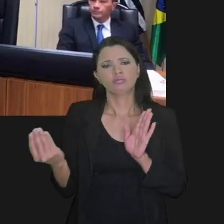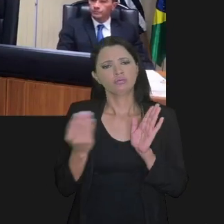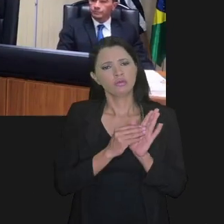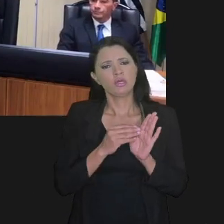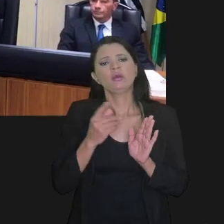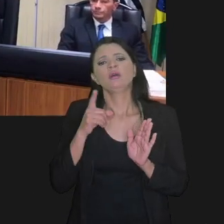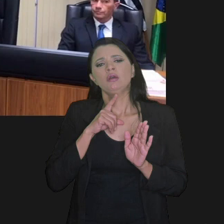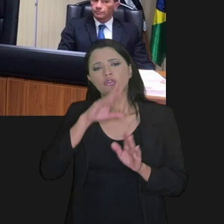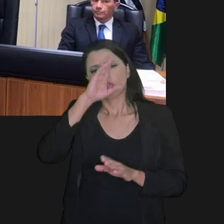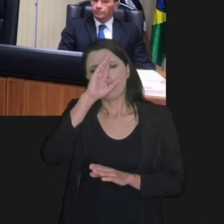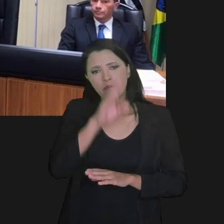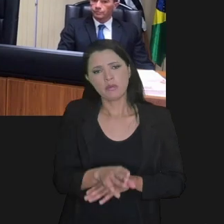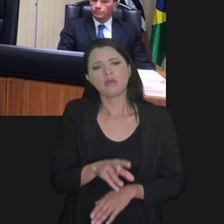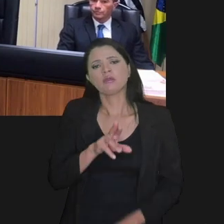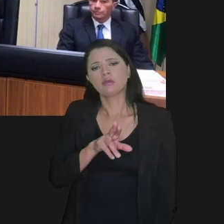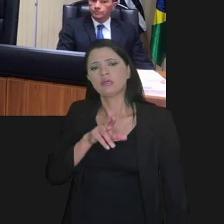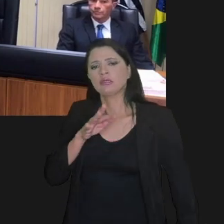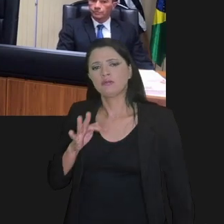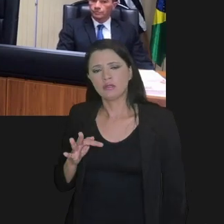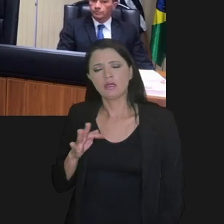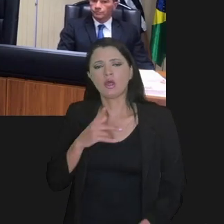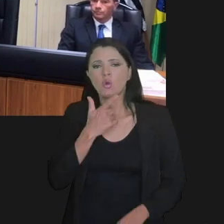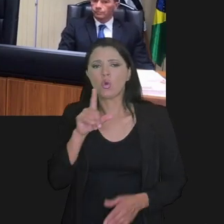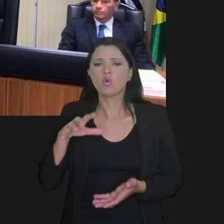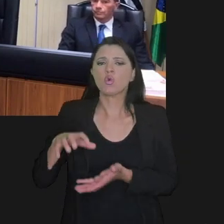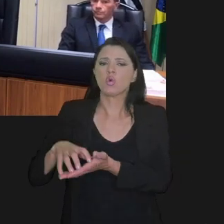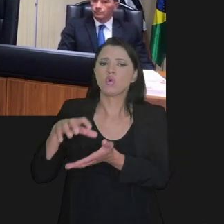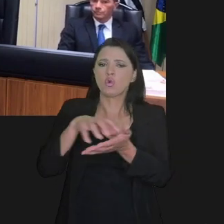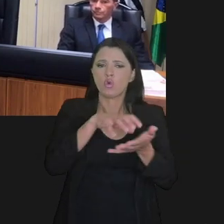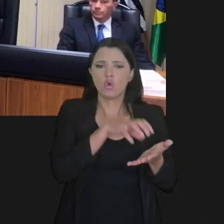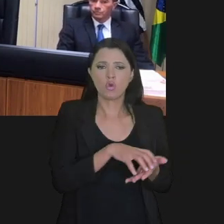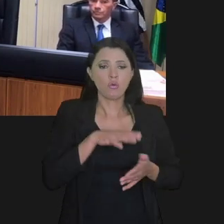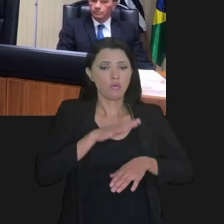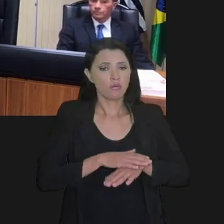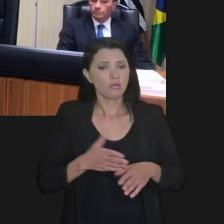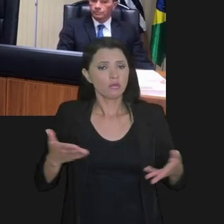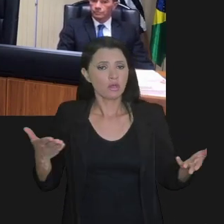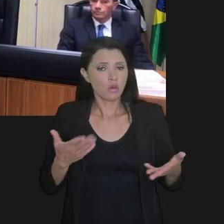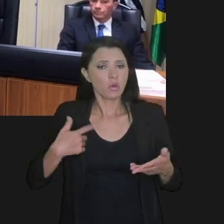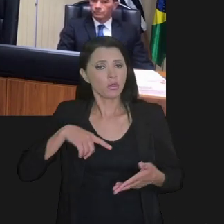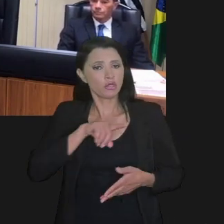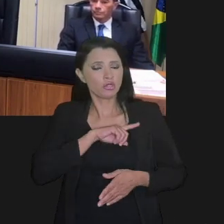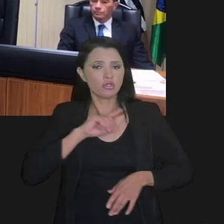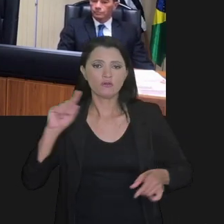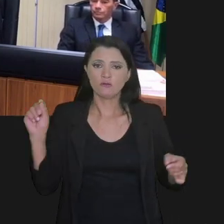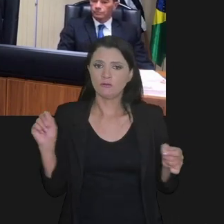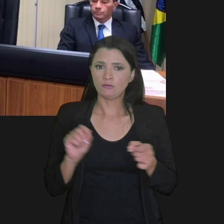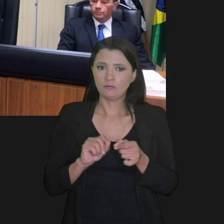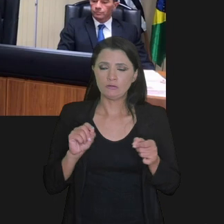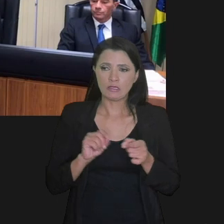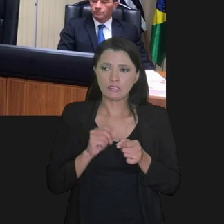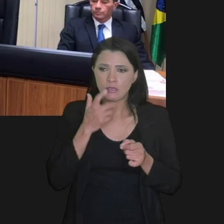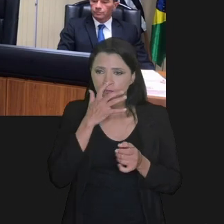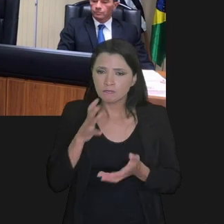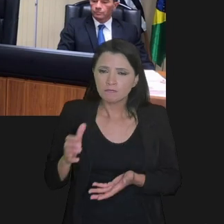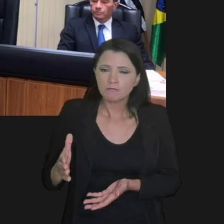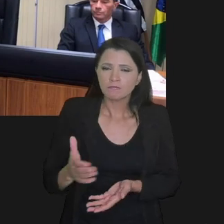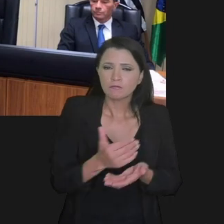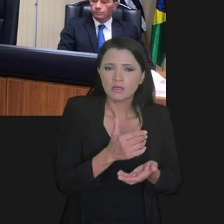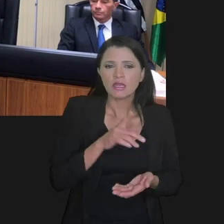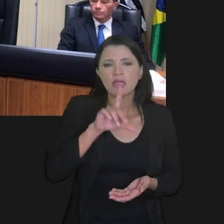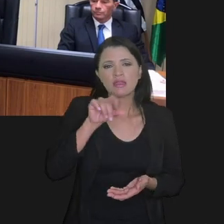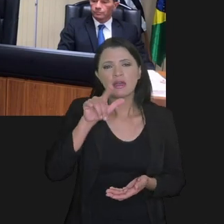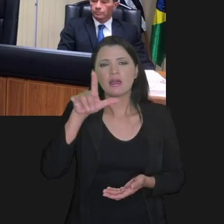terceiros, prestados diretamente à Receita Federal ou a outros órgãos, e chegou o momento de fazer um uso inteligente